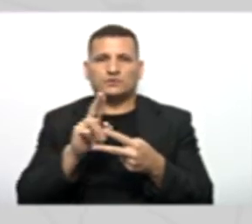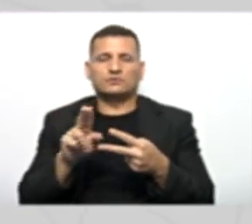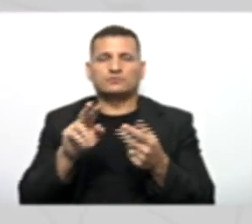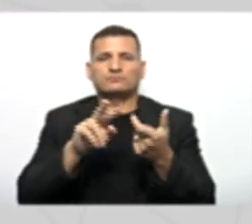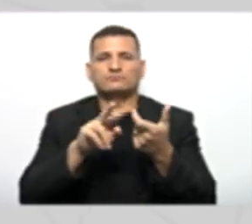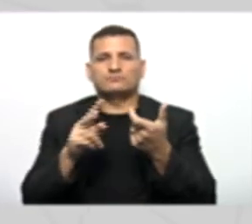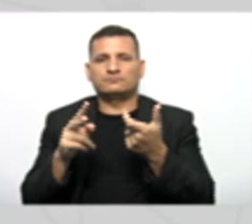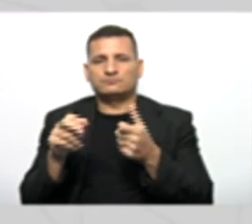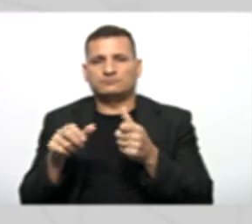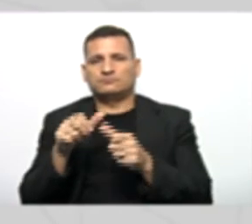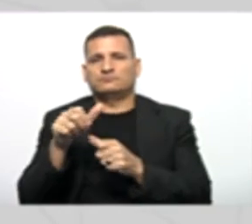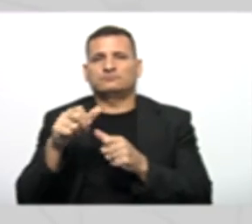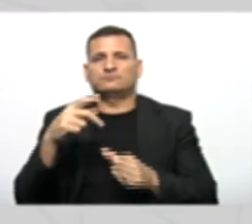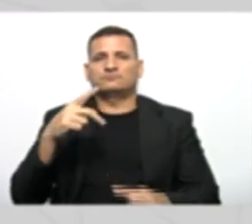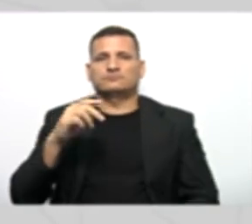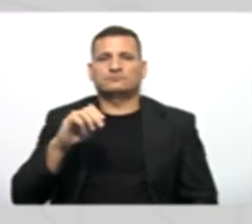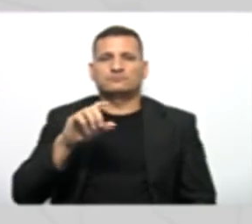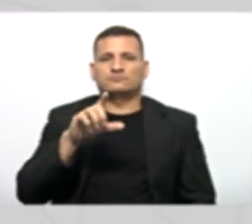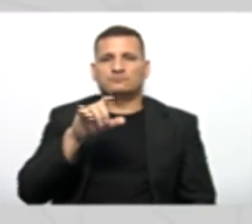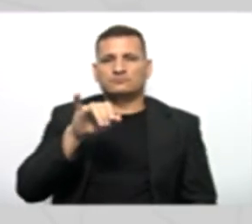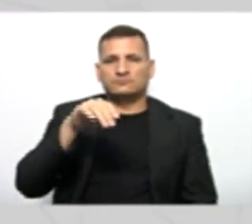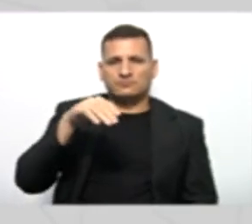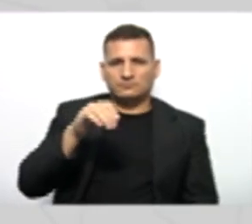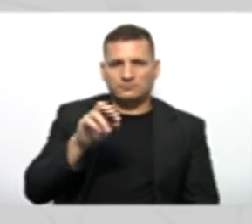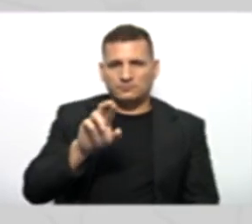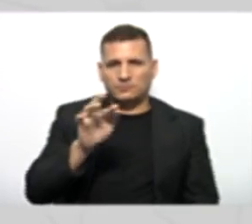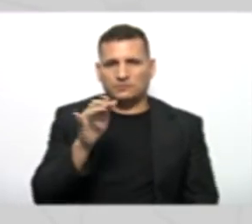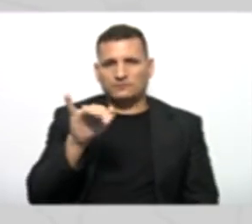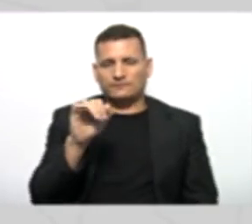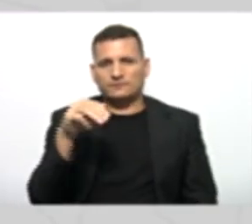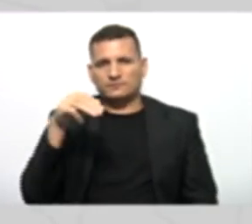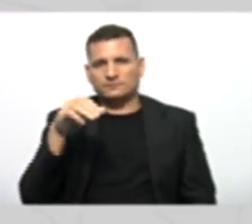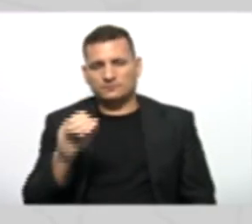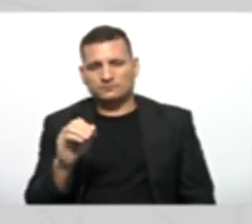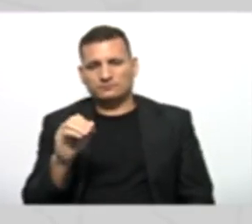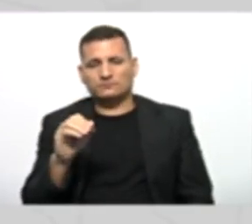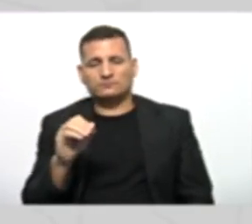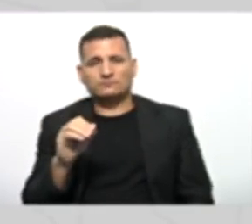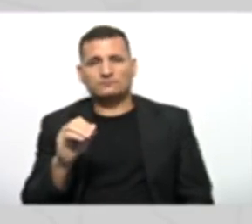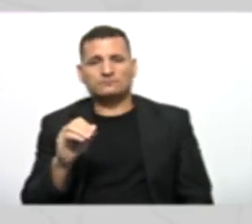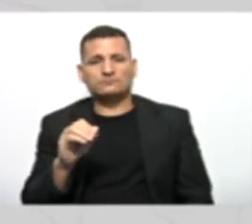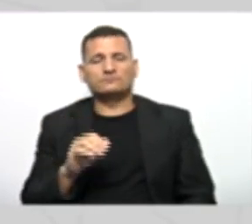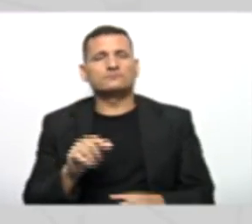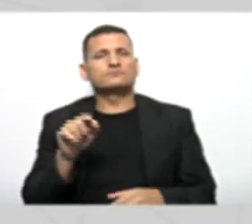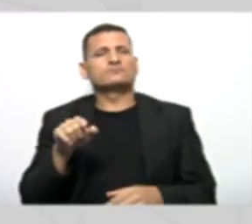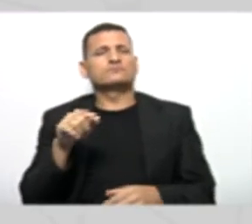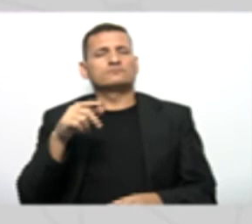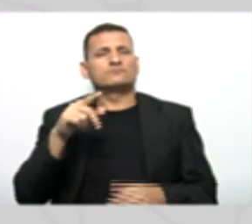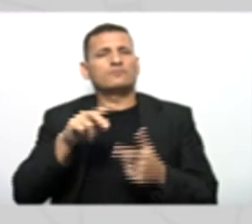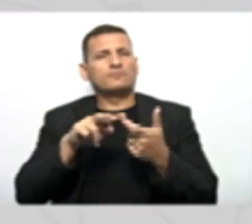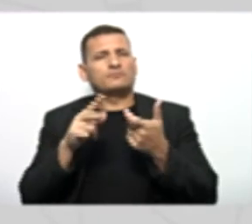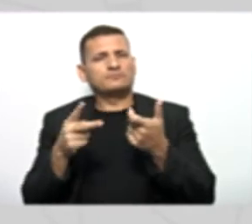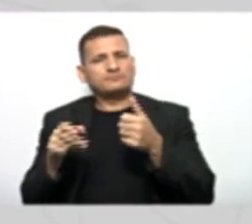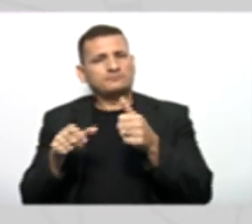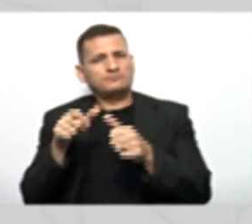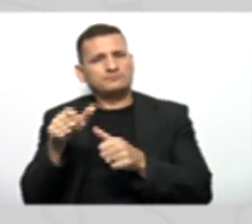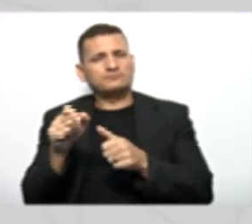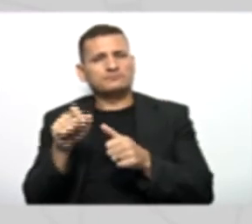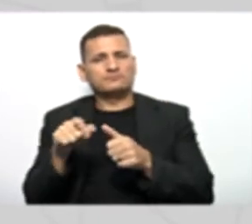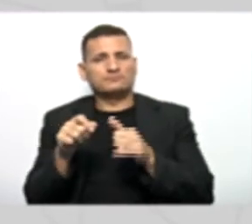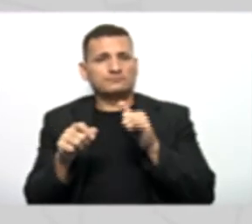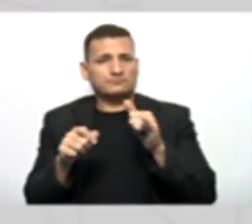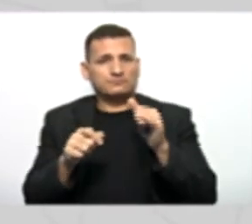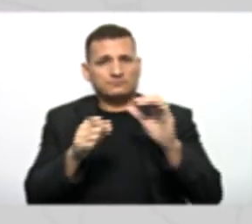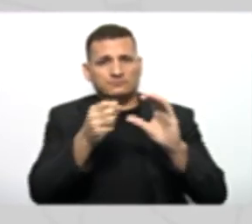polimorfismo Relembrando Ele é um mecanismo Que permite que Atributos iguais De classes diferentes